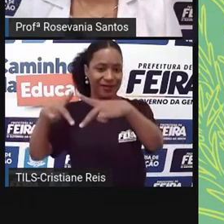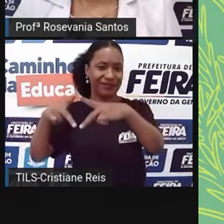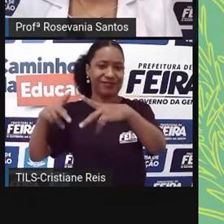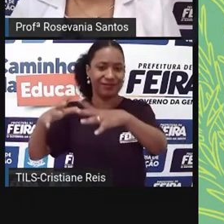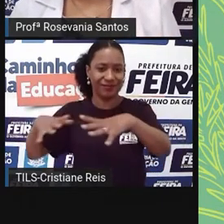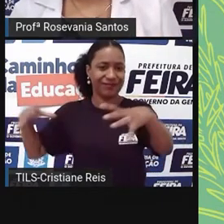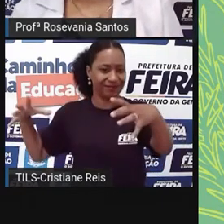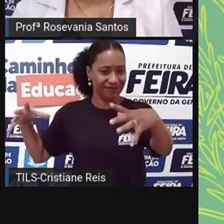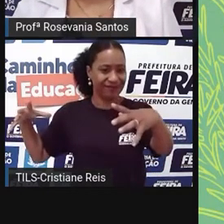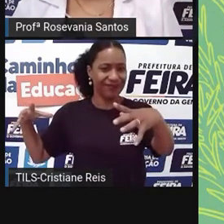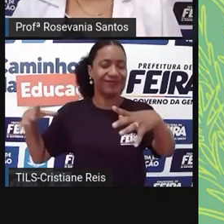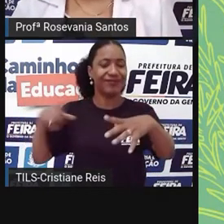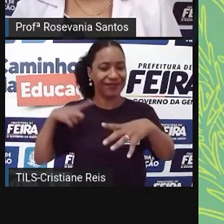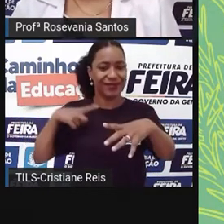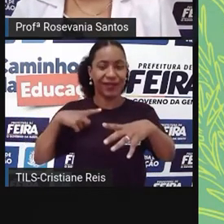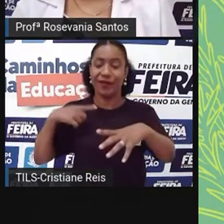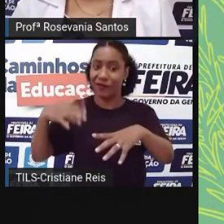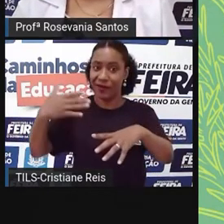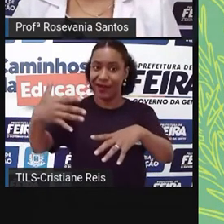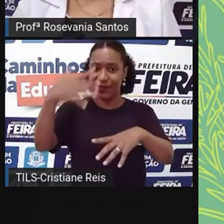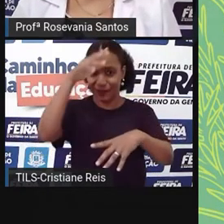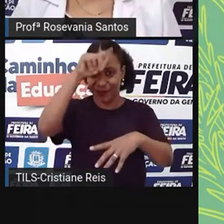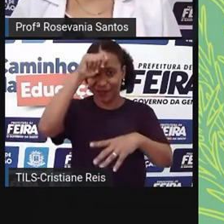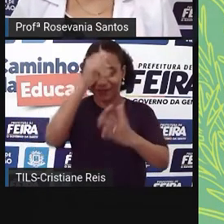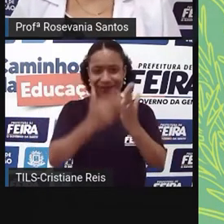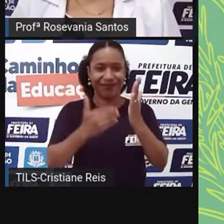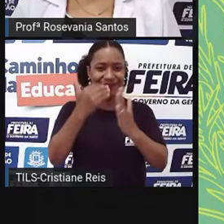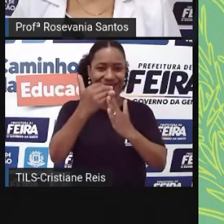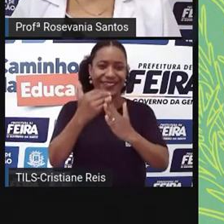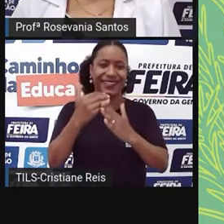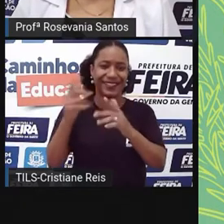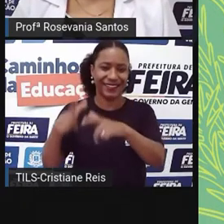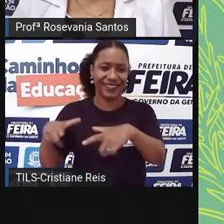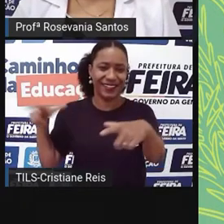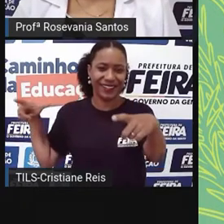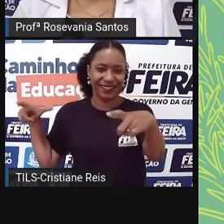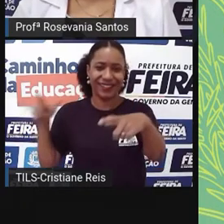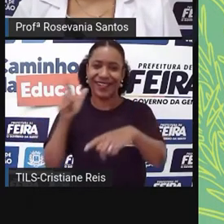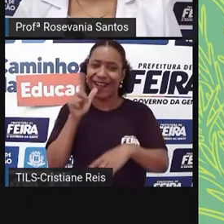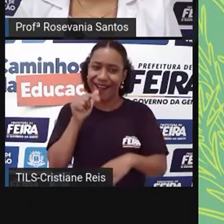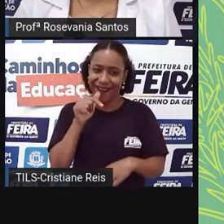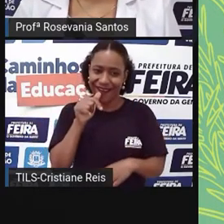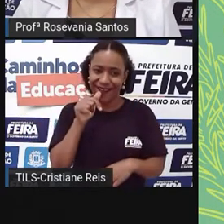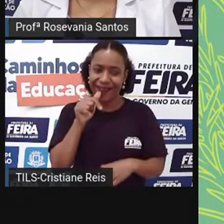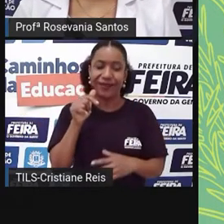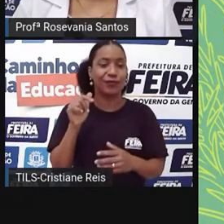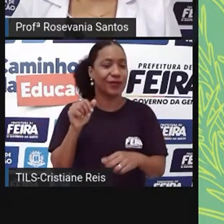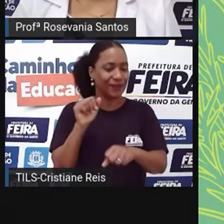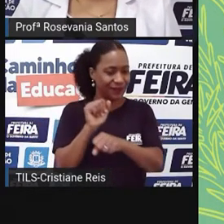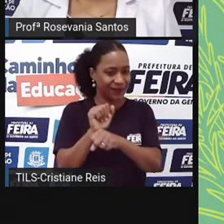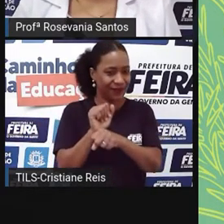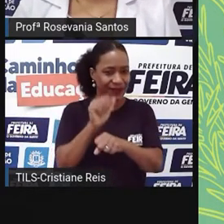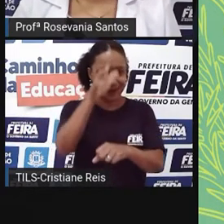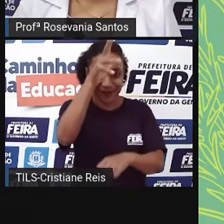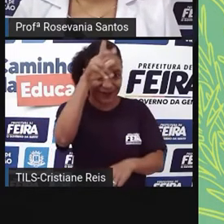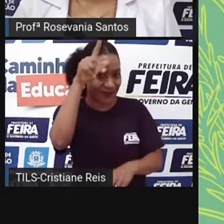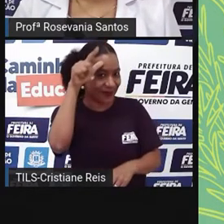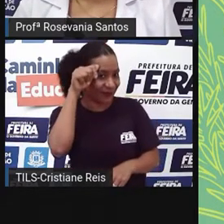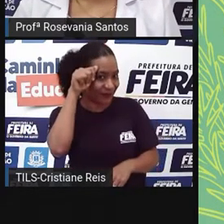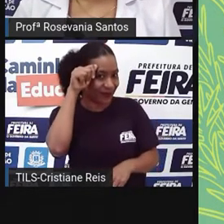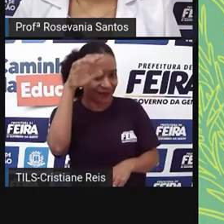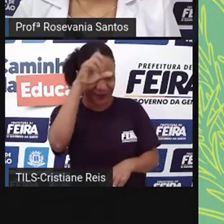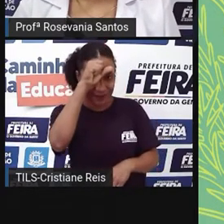que vão para o oitavo ano, porque aí a vai falar da Bacia Platina. Por enquanto, a gente vai ficar aqui na Bacia Amazônica. Então, perceberam a